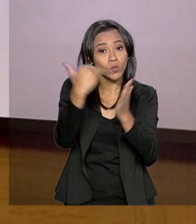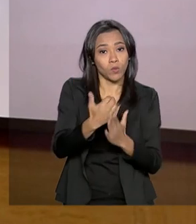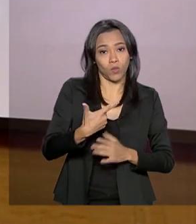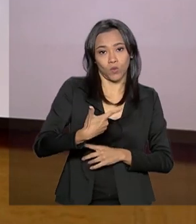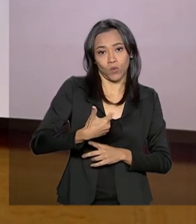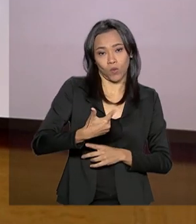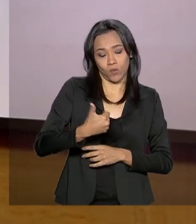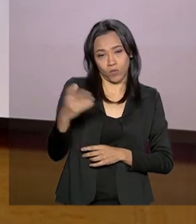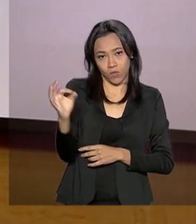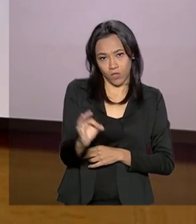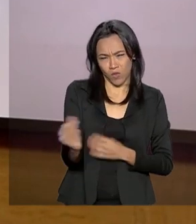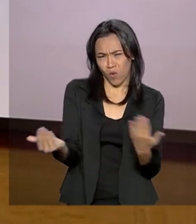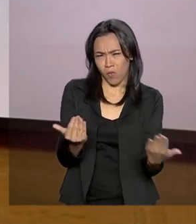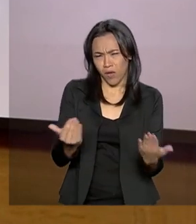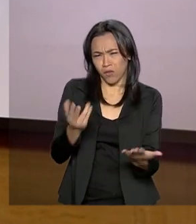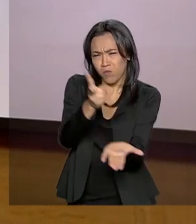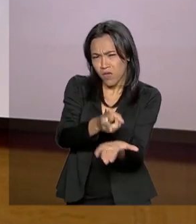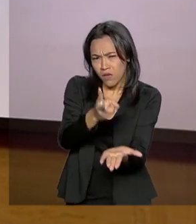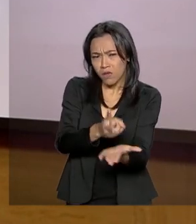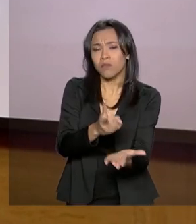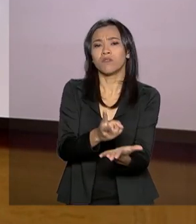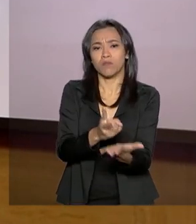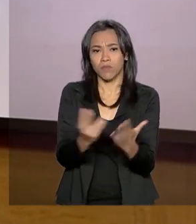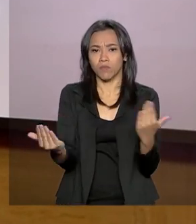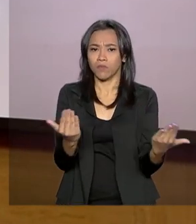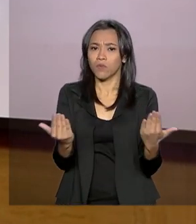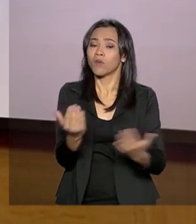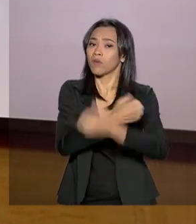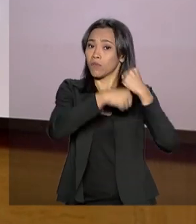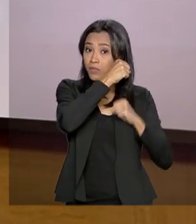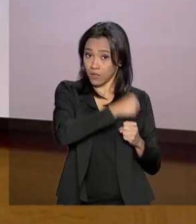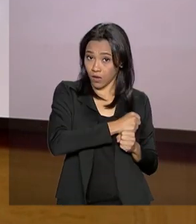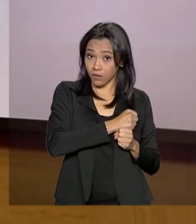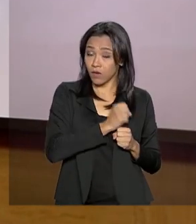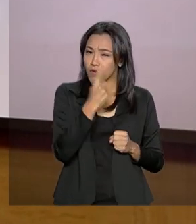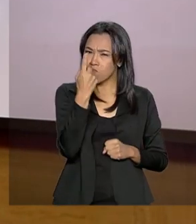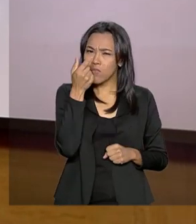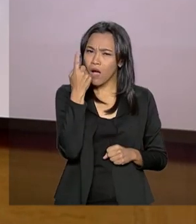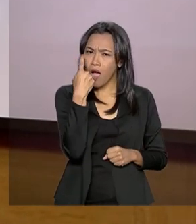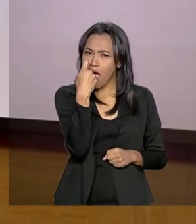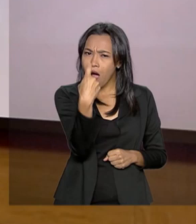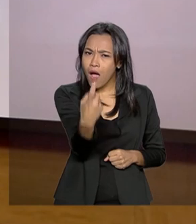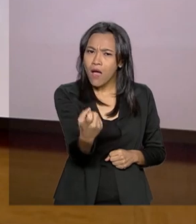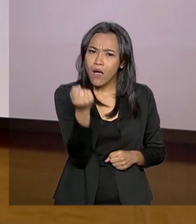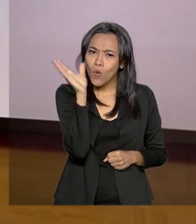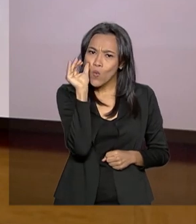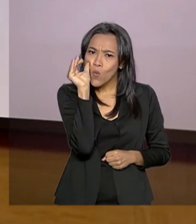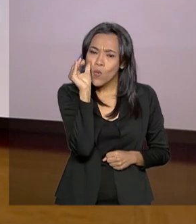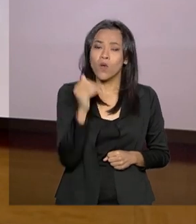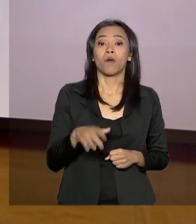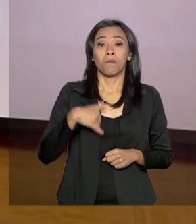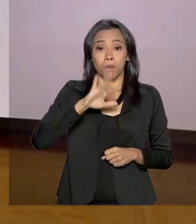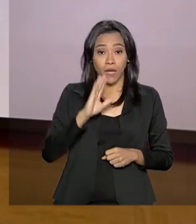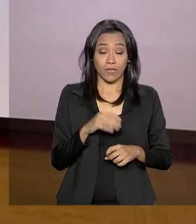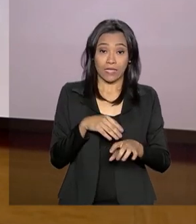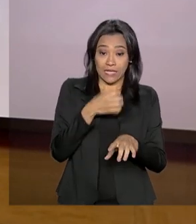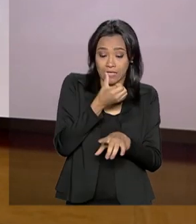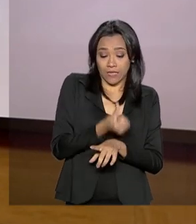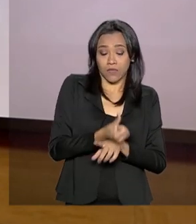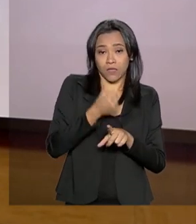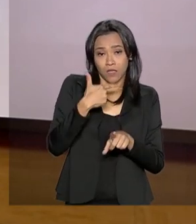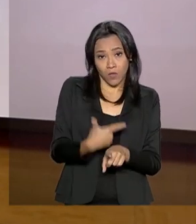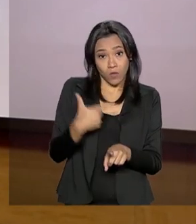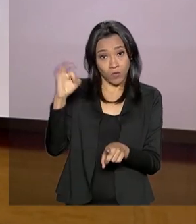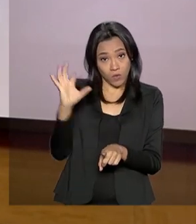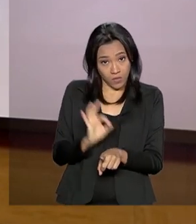em relação ao mesmo período do ano passado. E uma curiosidade, mais da metade, 62%